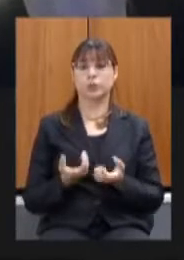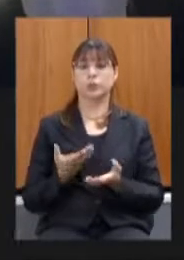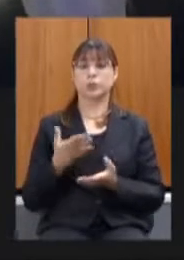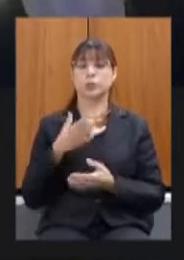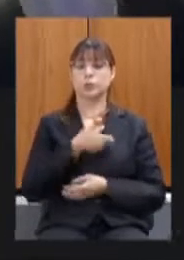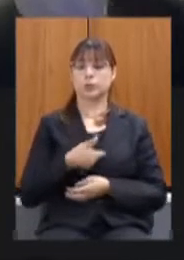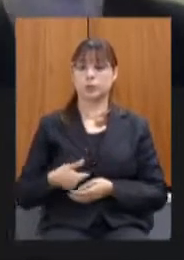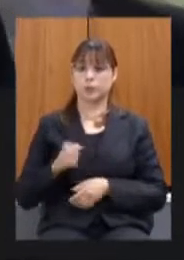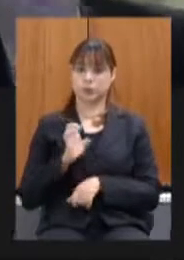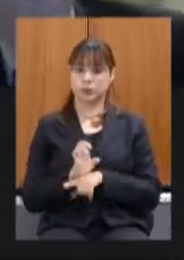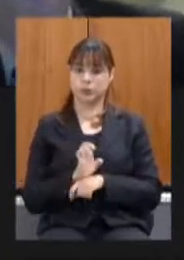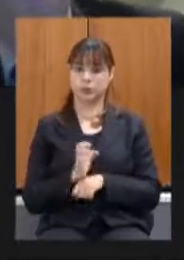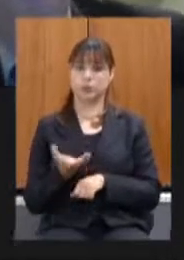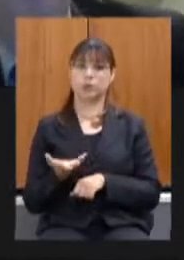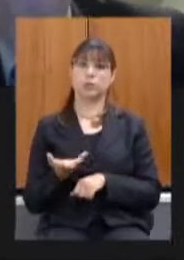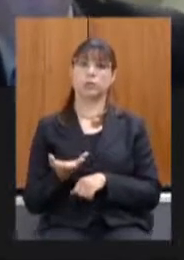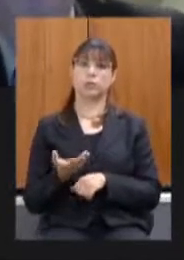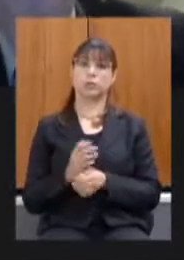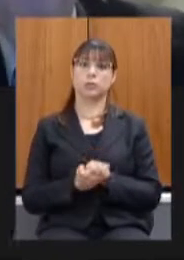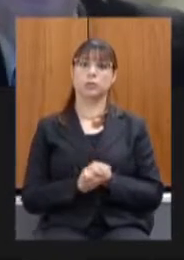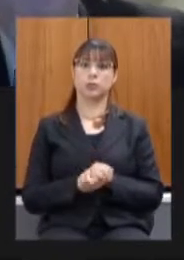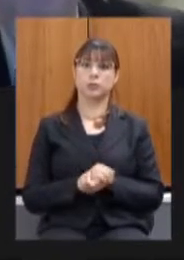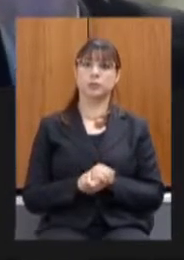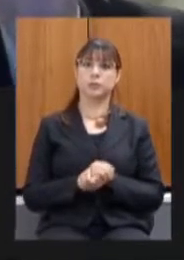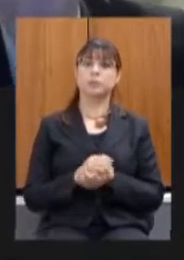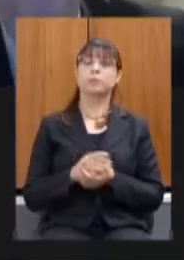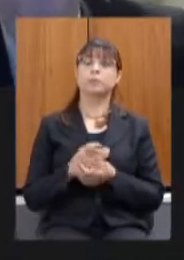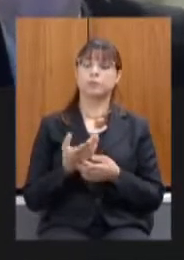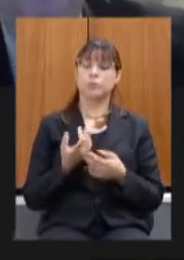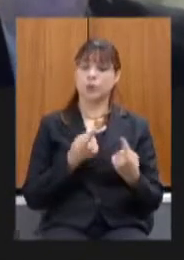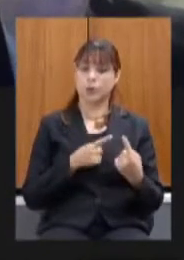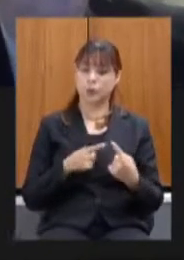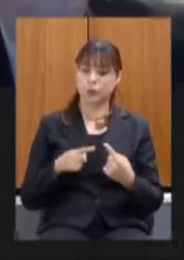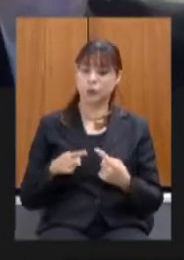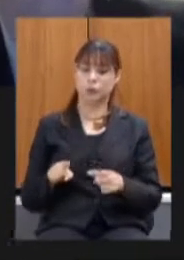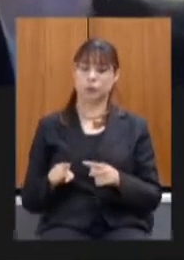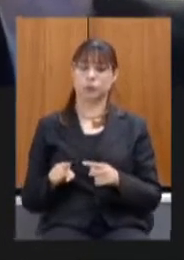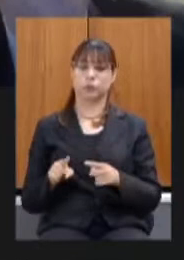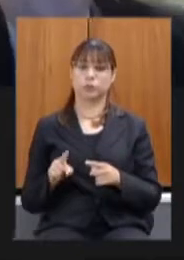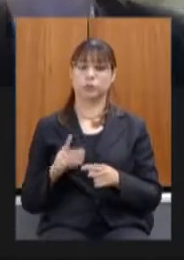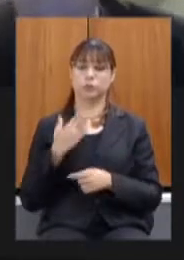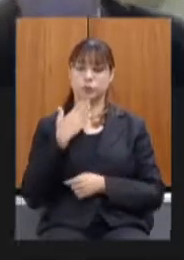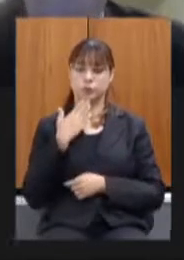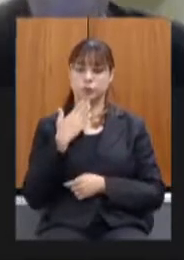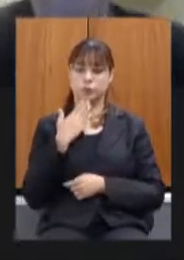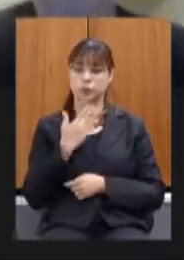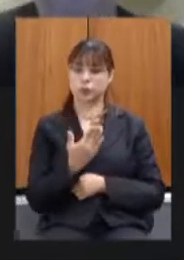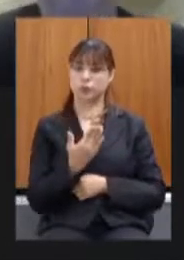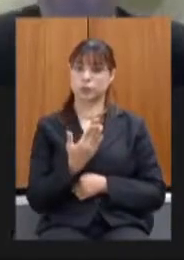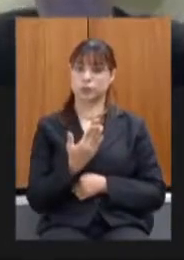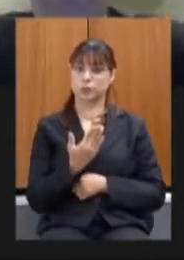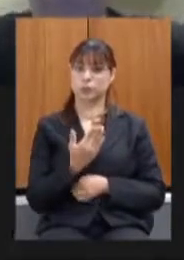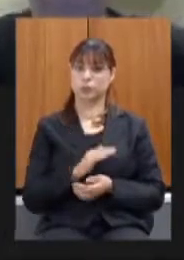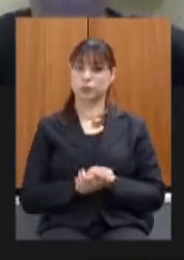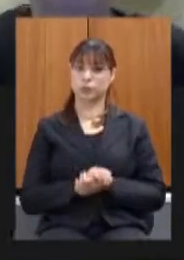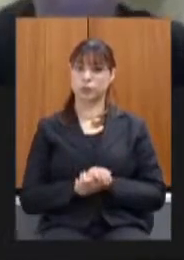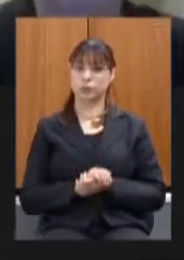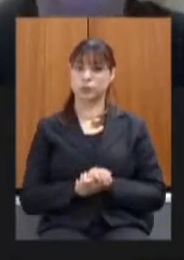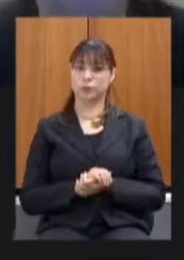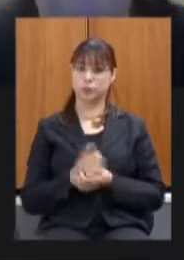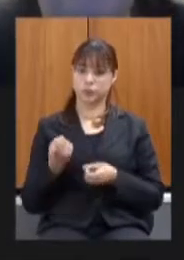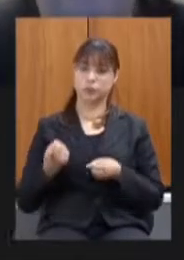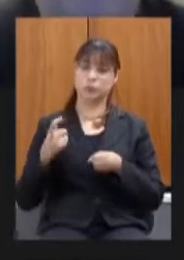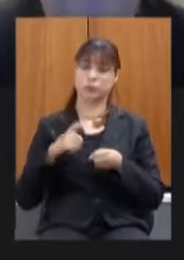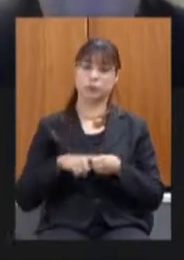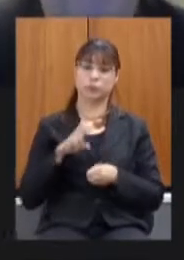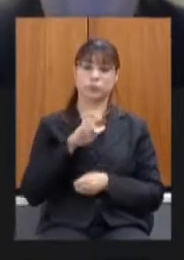como Amicos Cury entraram com um pedido de indenização de